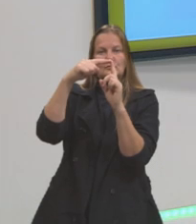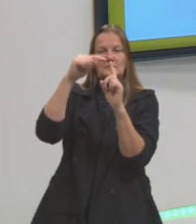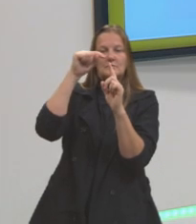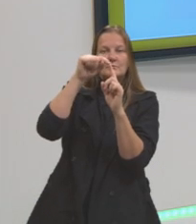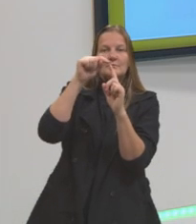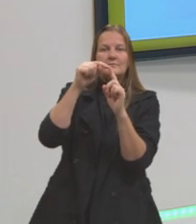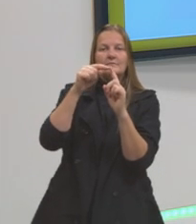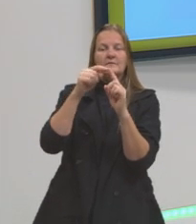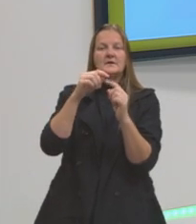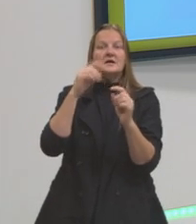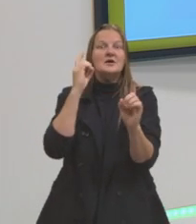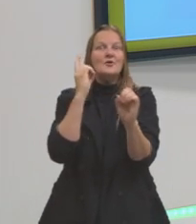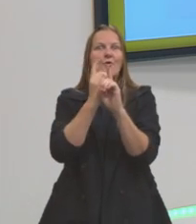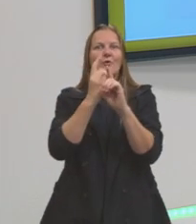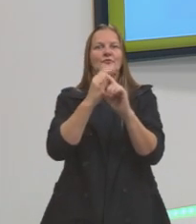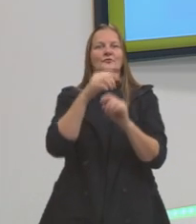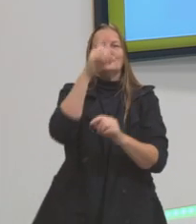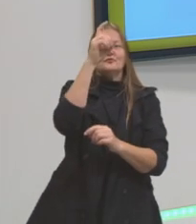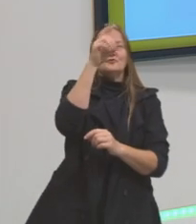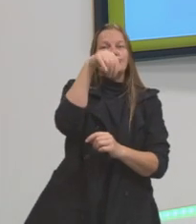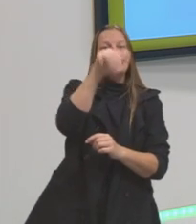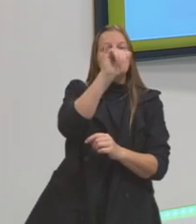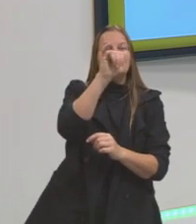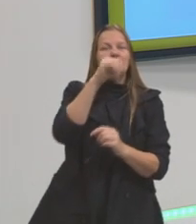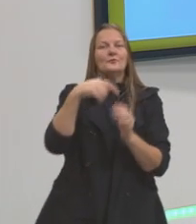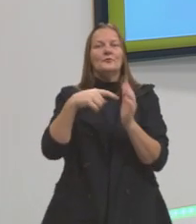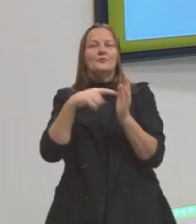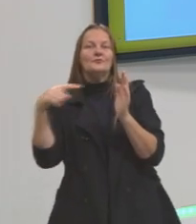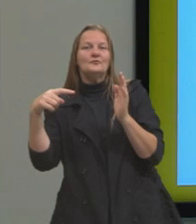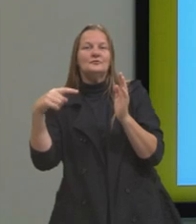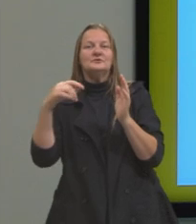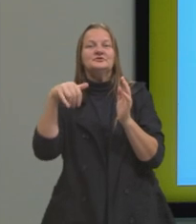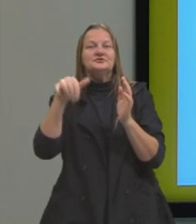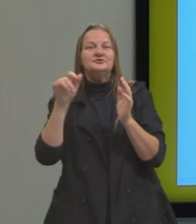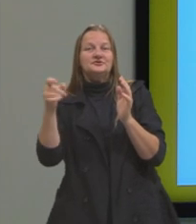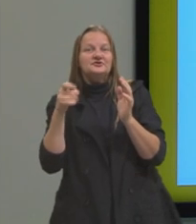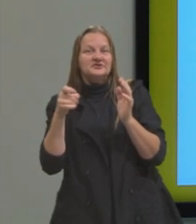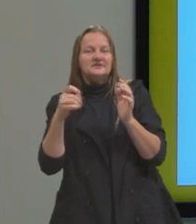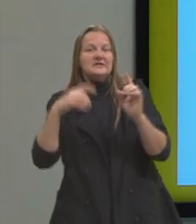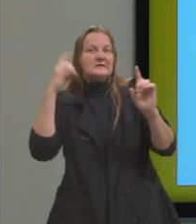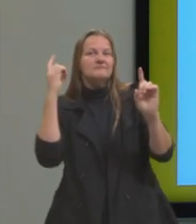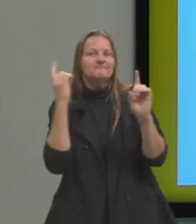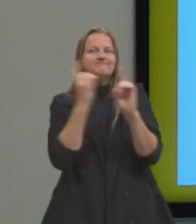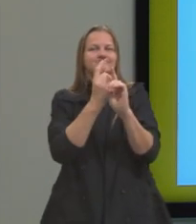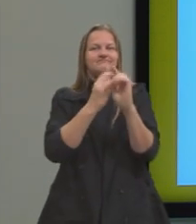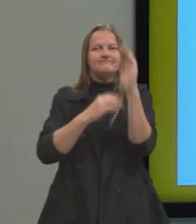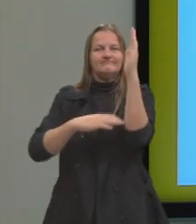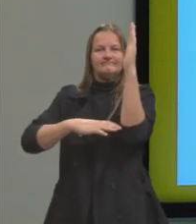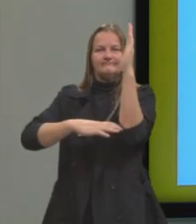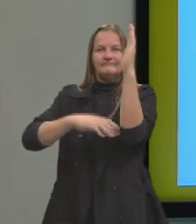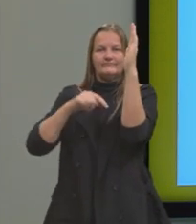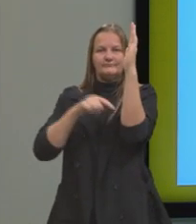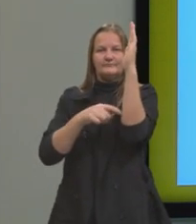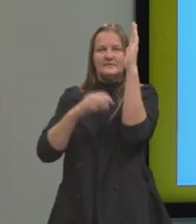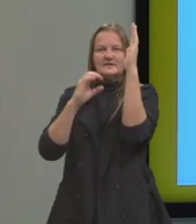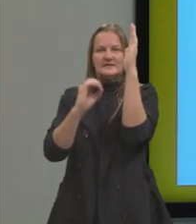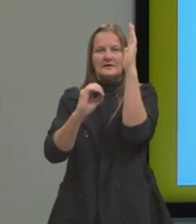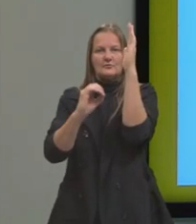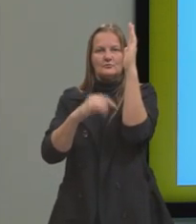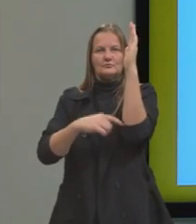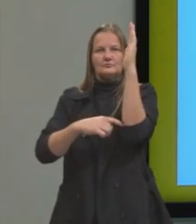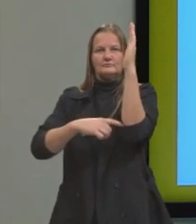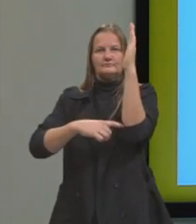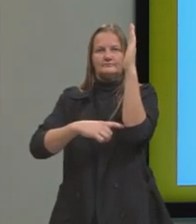entre X e Y. Então, define a origem do sistema cartesiano e a relação dele